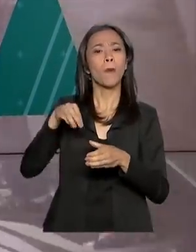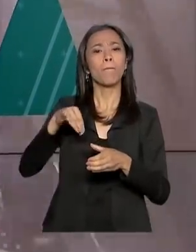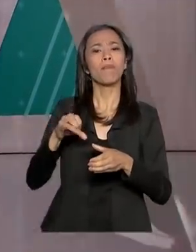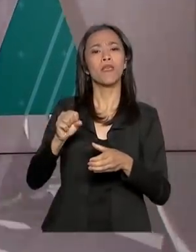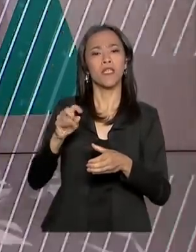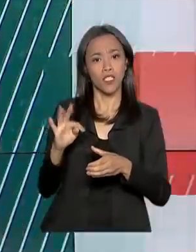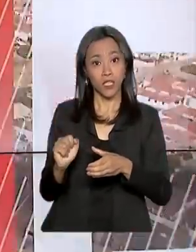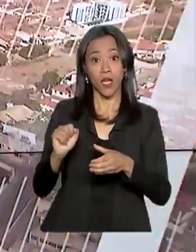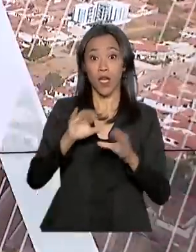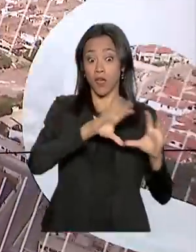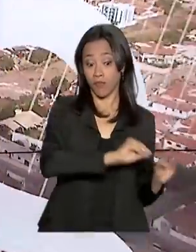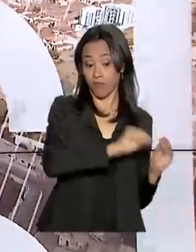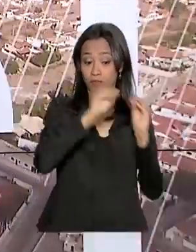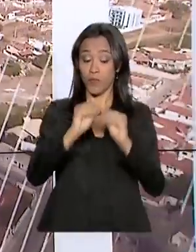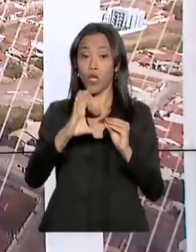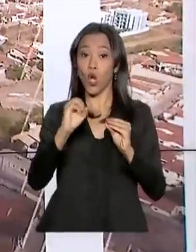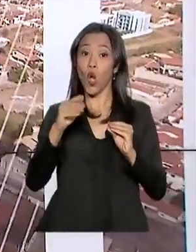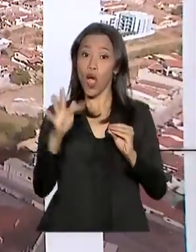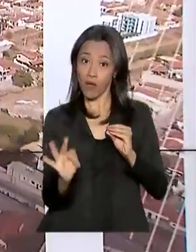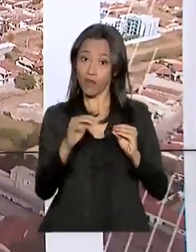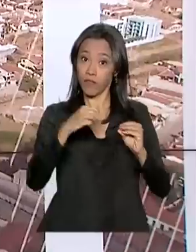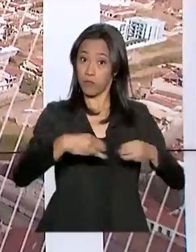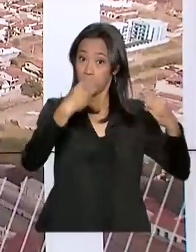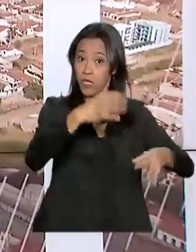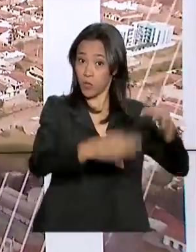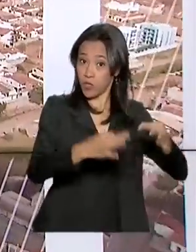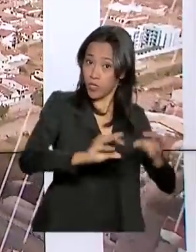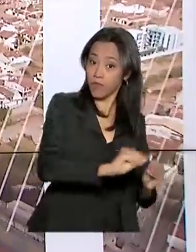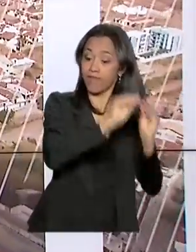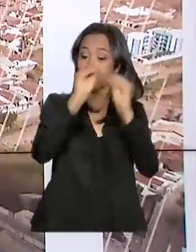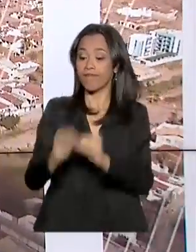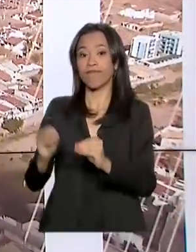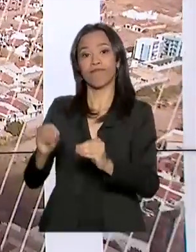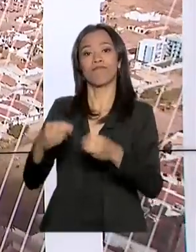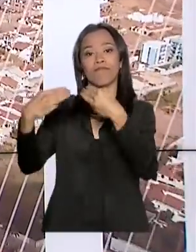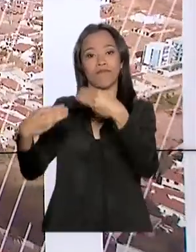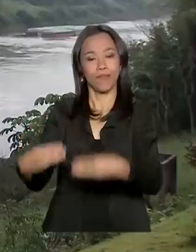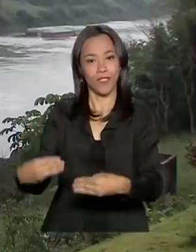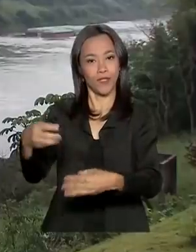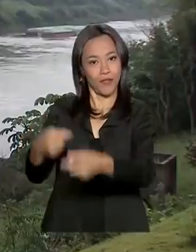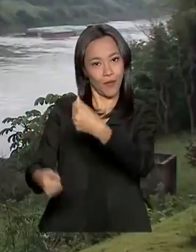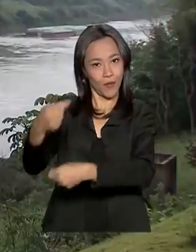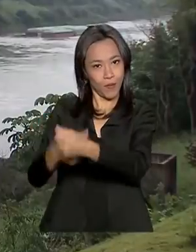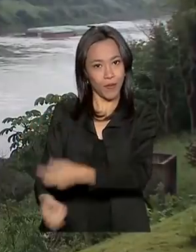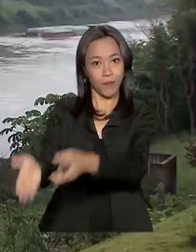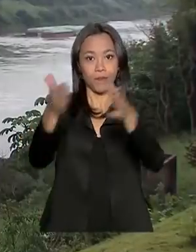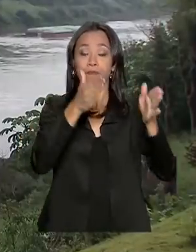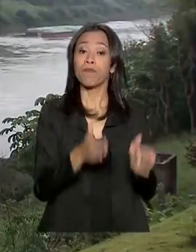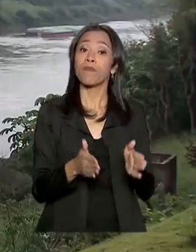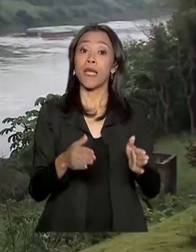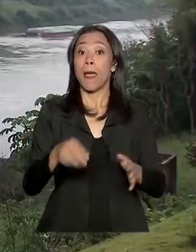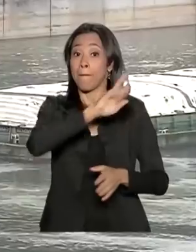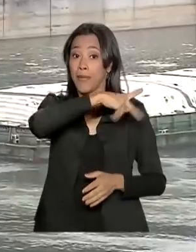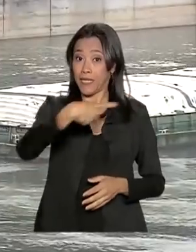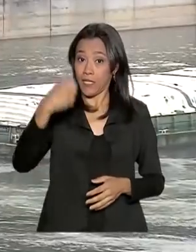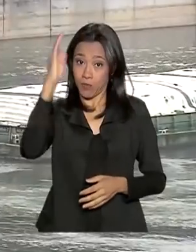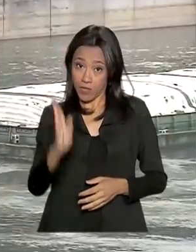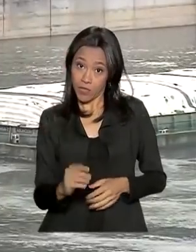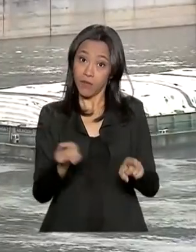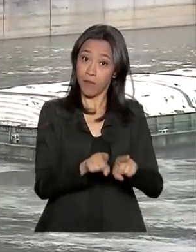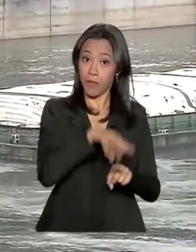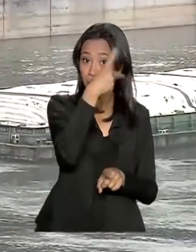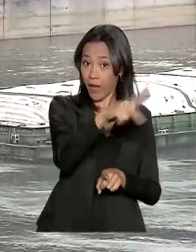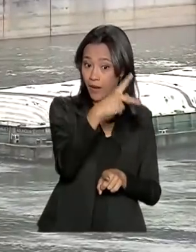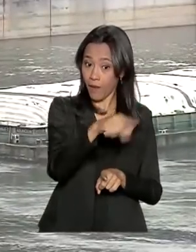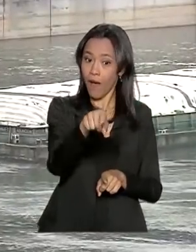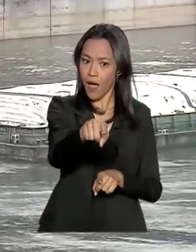transfere o COAF do Ministério da Justiça para o Ministério da Economia. Presidentes do Brasil e do Paraguai lançam